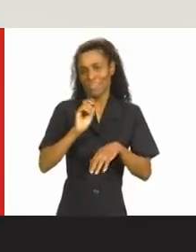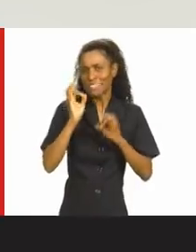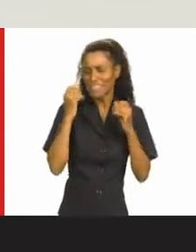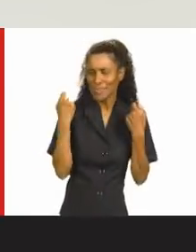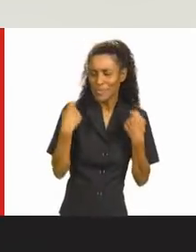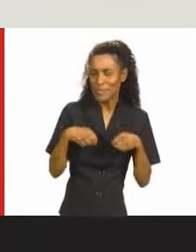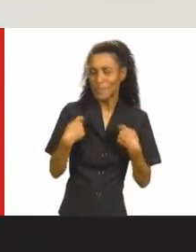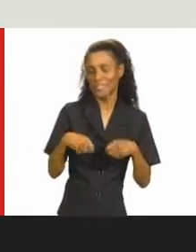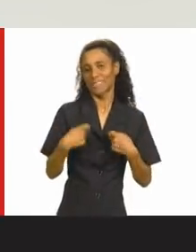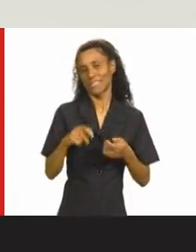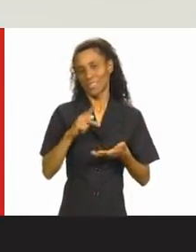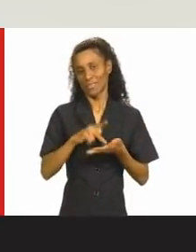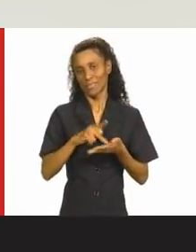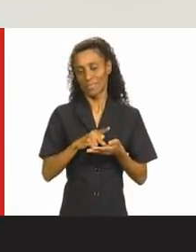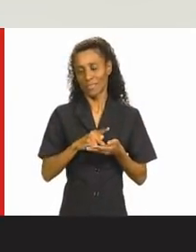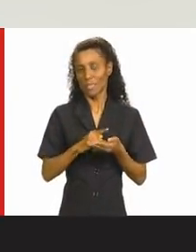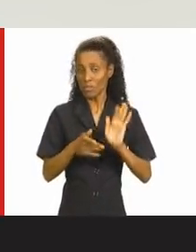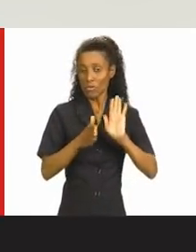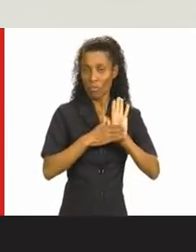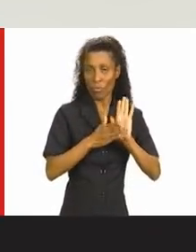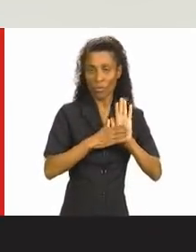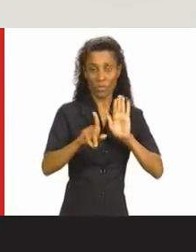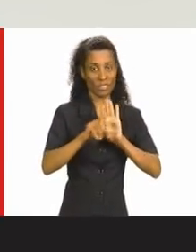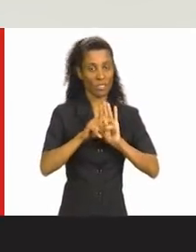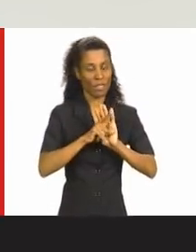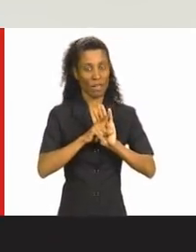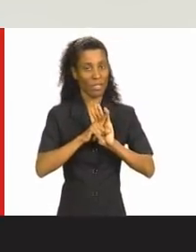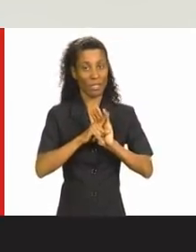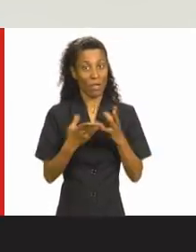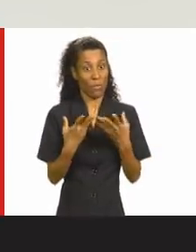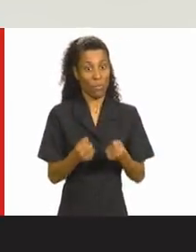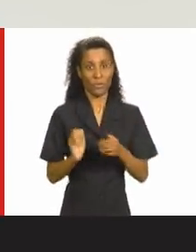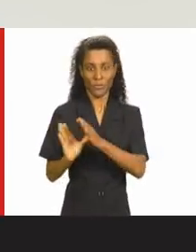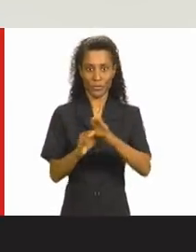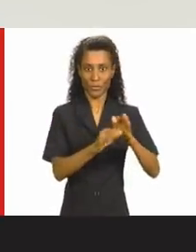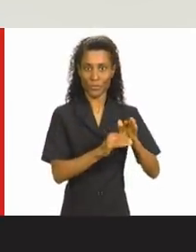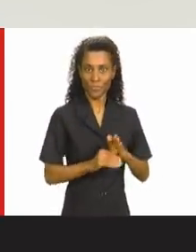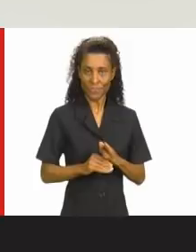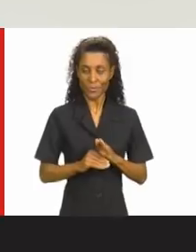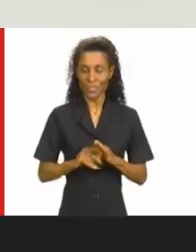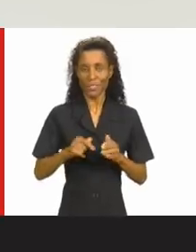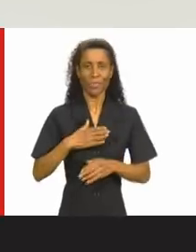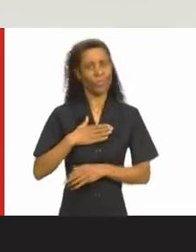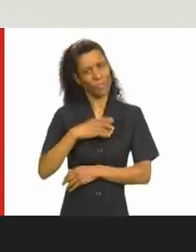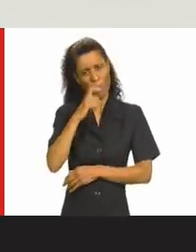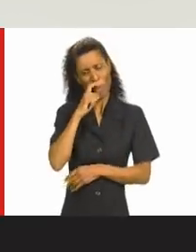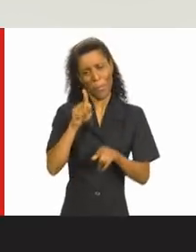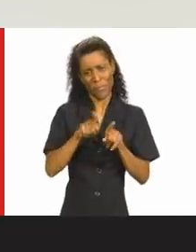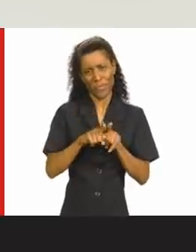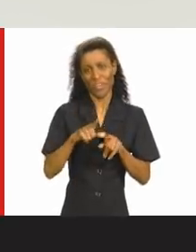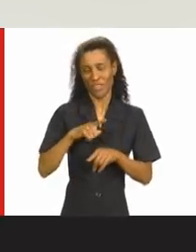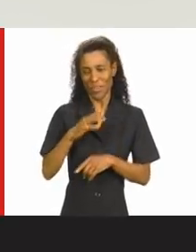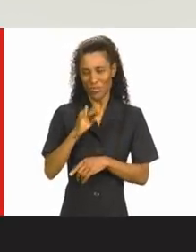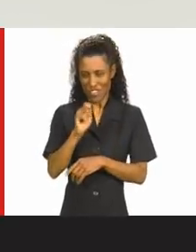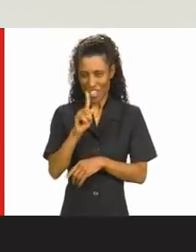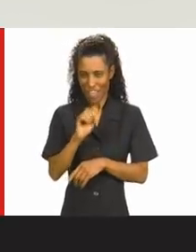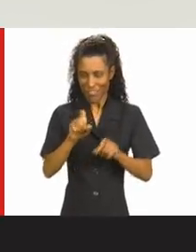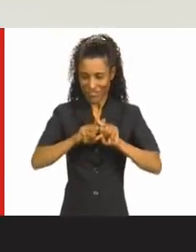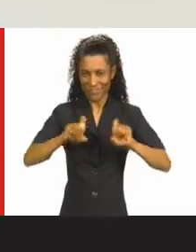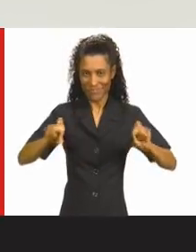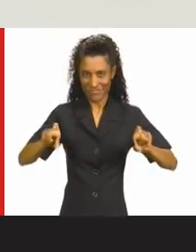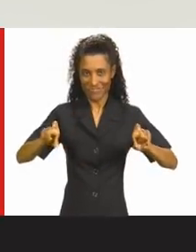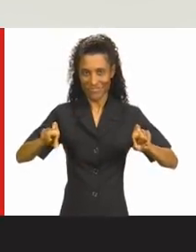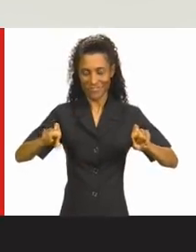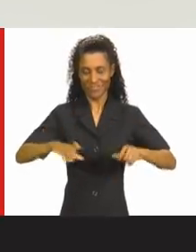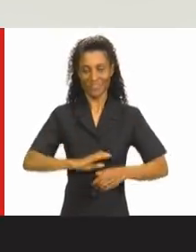se faz mais necessária. Por isso propus a lei anticorrupção, que faz jus à história política de meu pai, Pedro Simão. Eu sou o Thiago